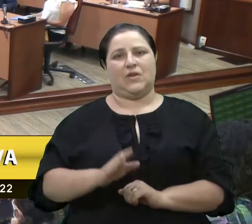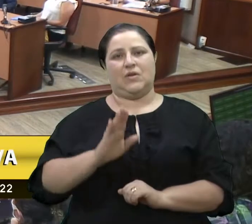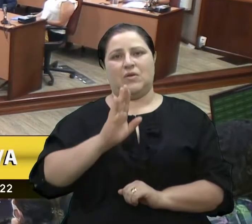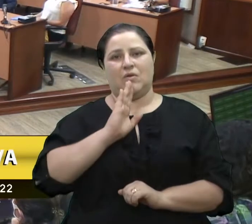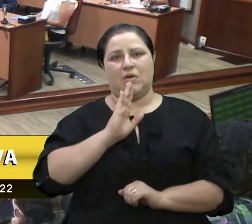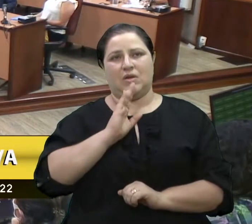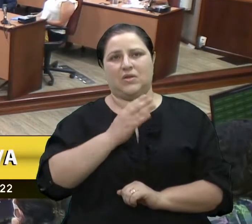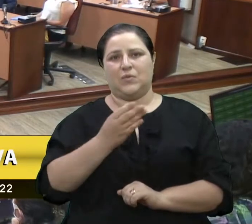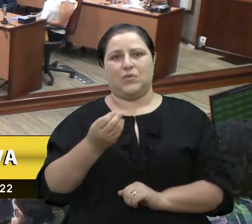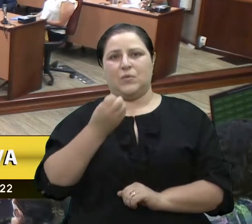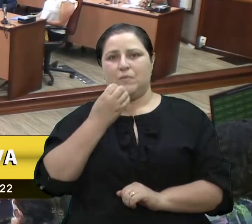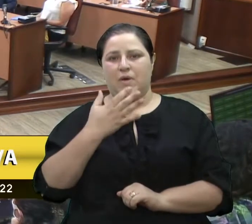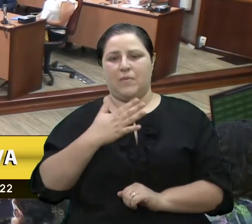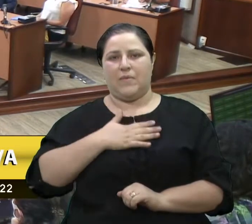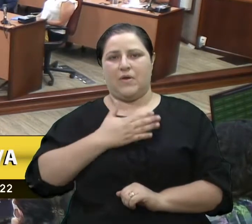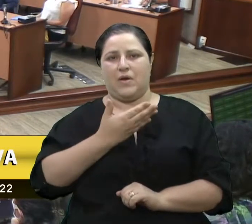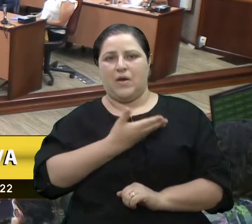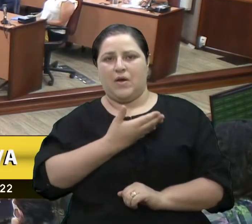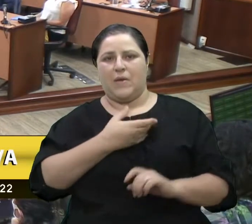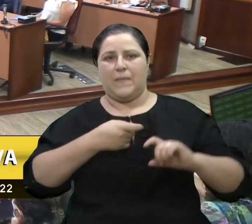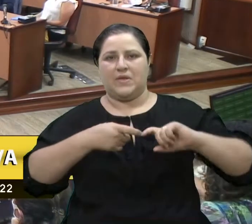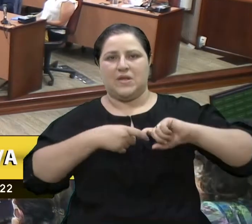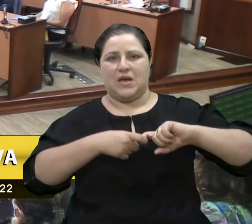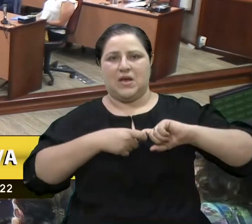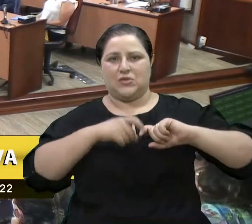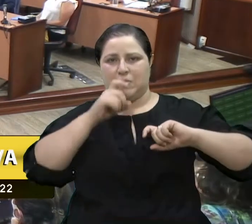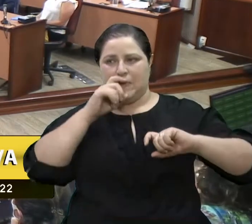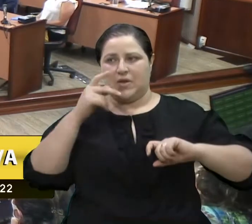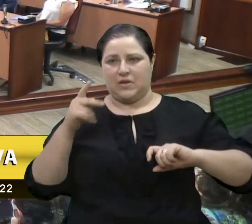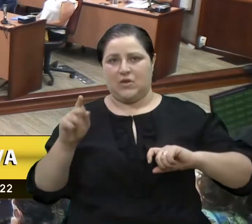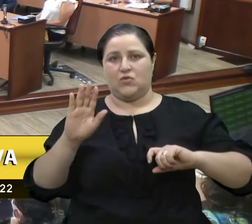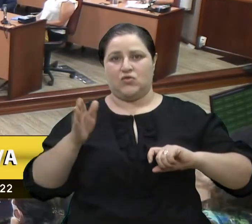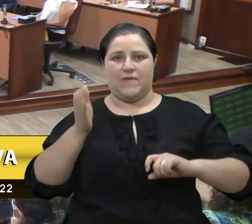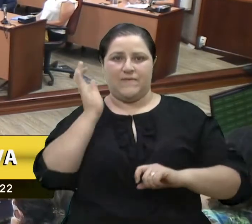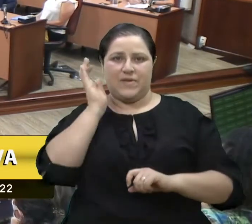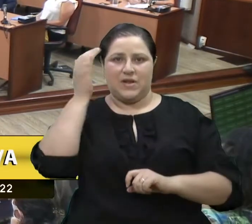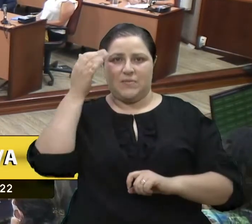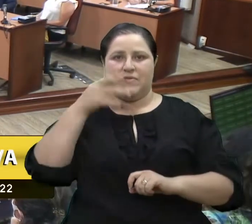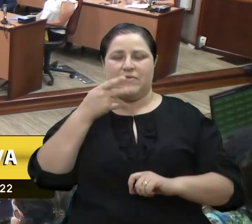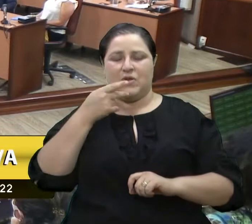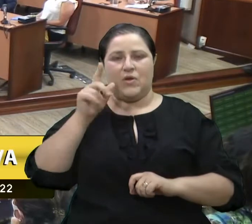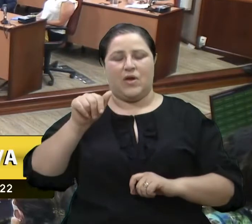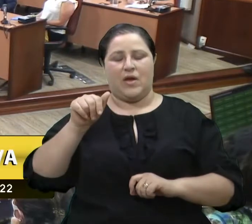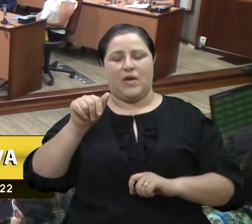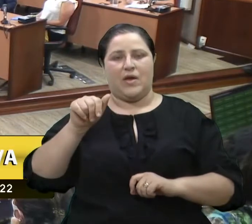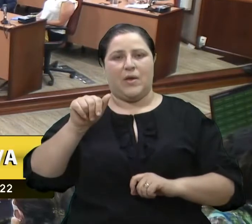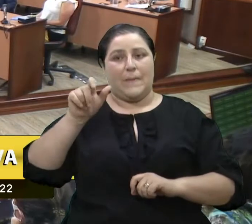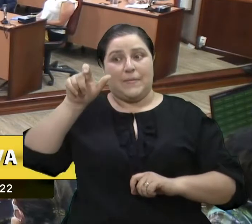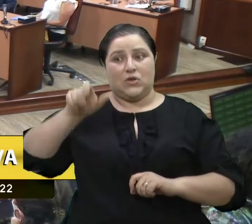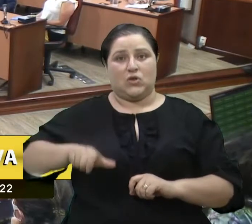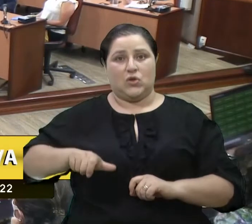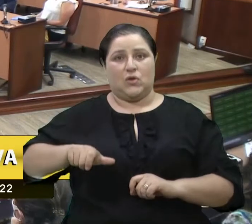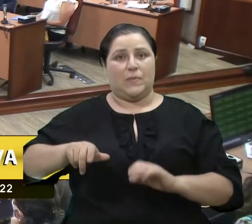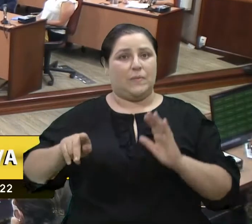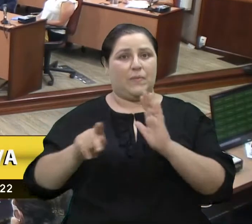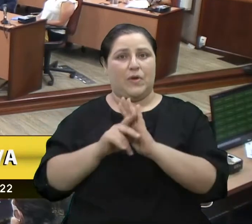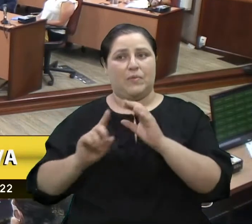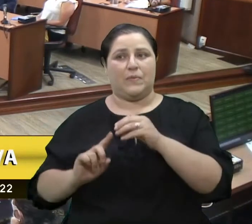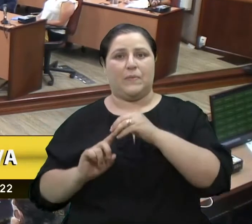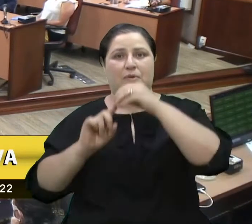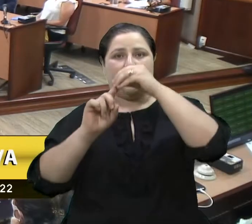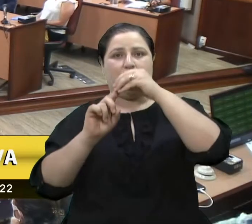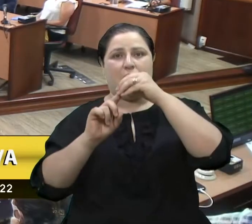trajetória, da nossa amizade. Além daquilo que o Felipe já falou, ele é uma íncone da bocha de Caxias, mas eu, como